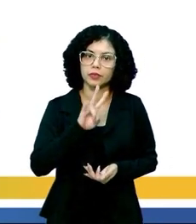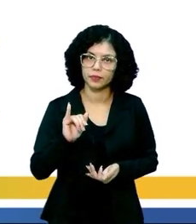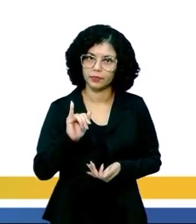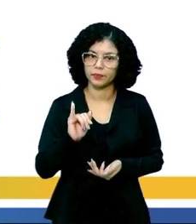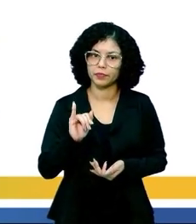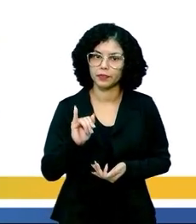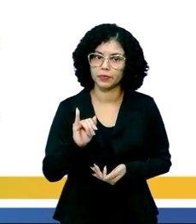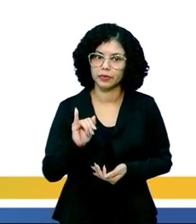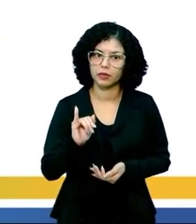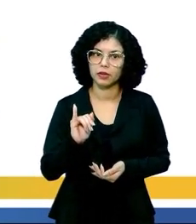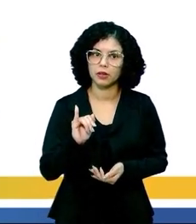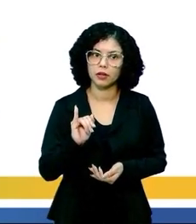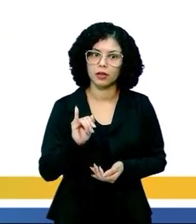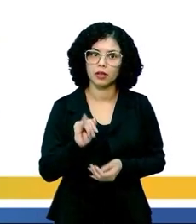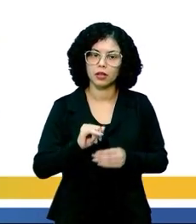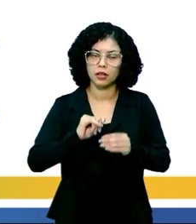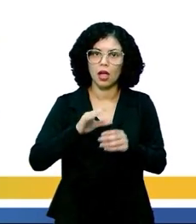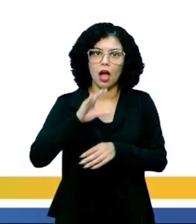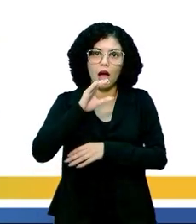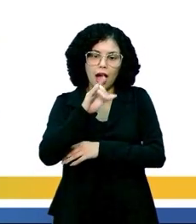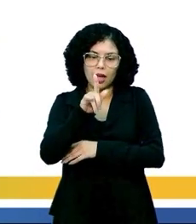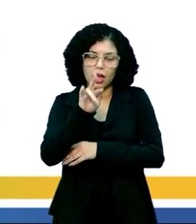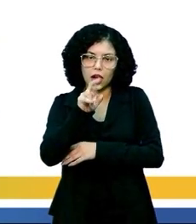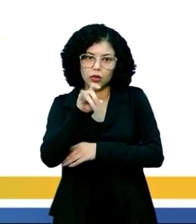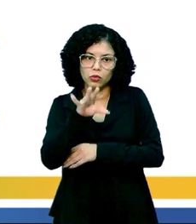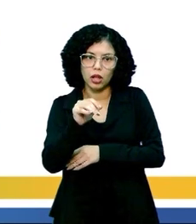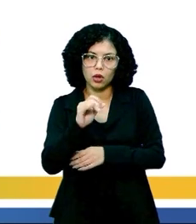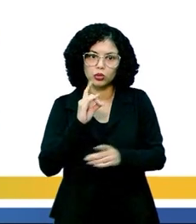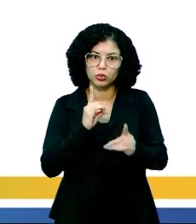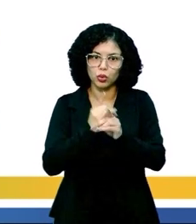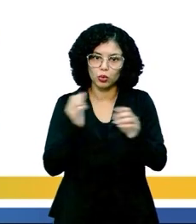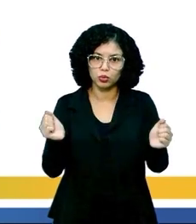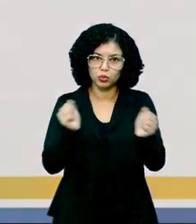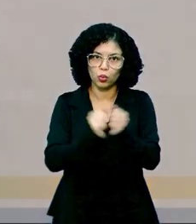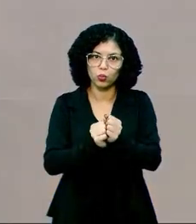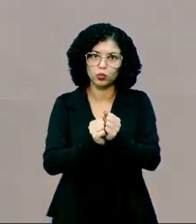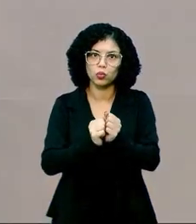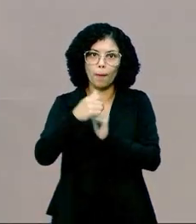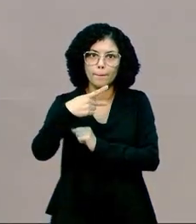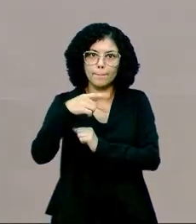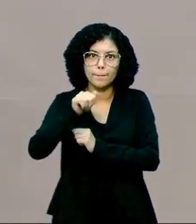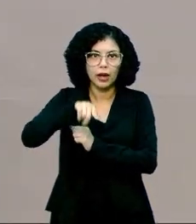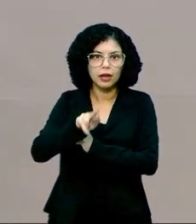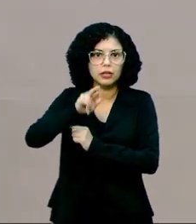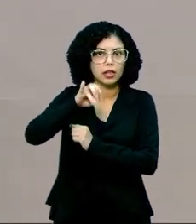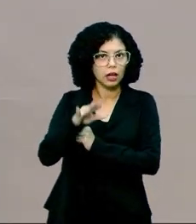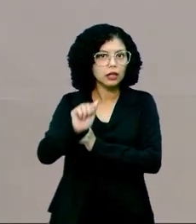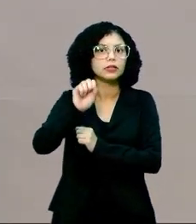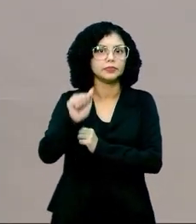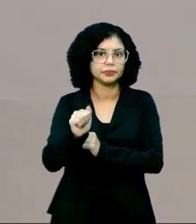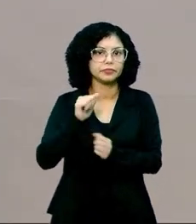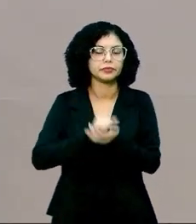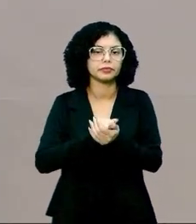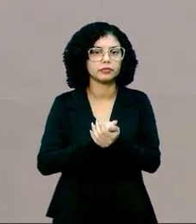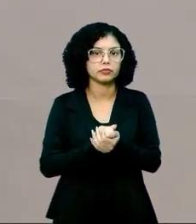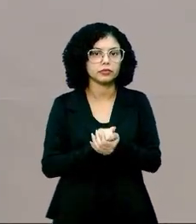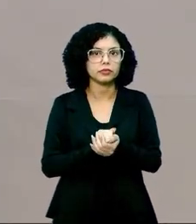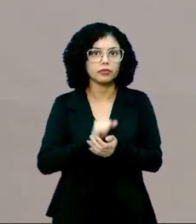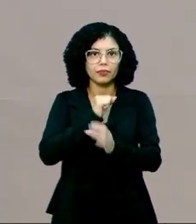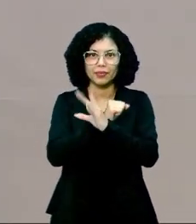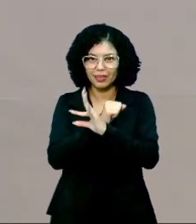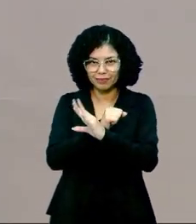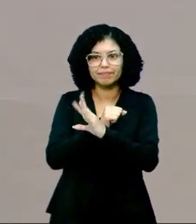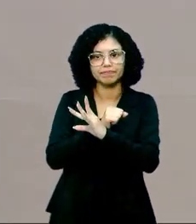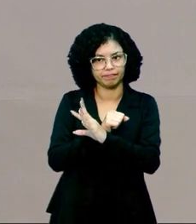participação de glândulas anexas, incluindo pâncreas. Por quê? Lembra que eu falei? O intestino, ele tá ácido.